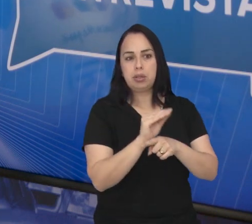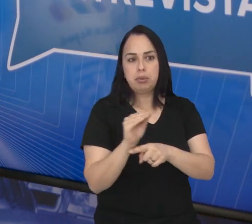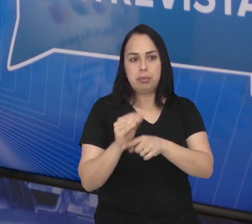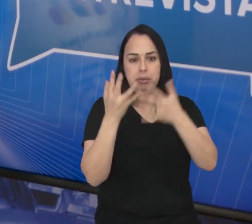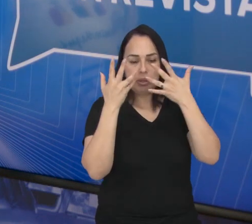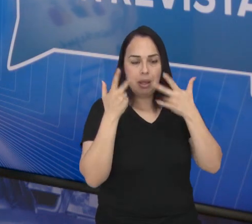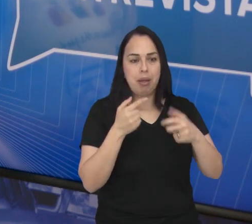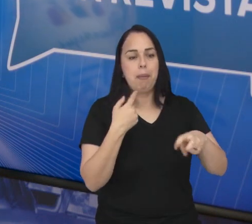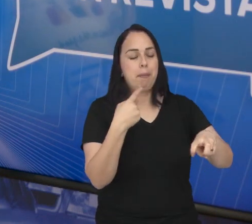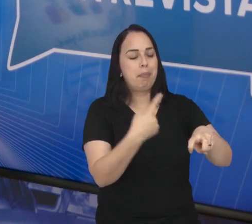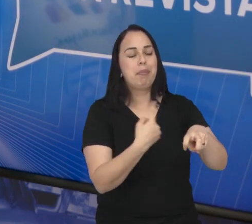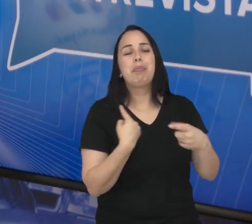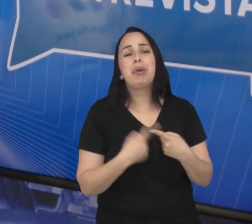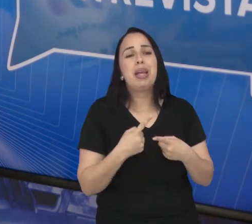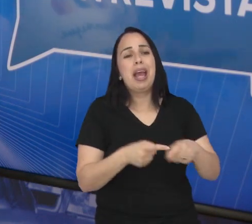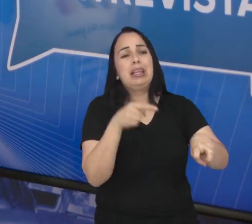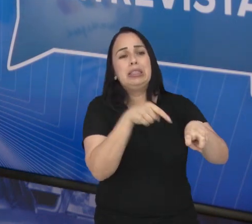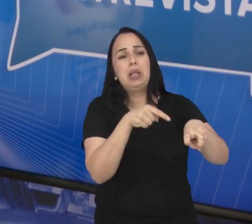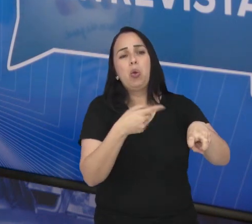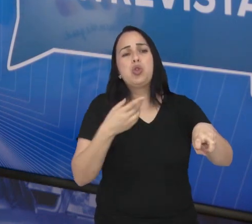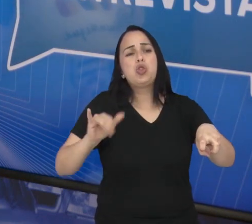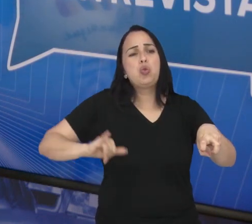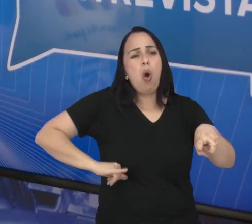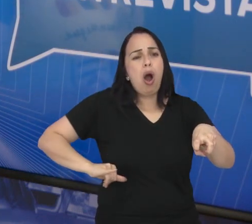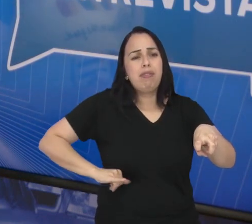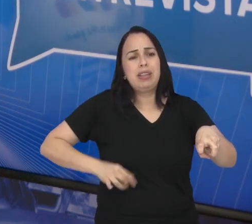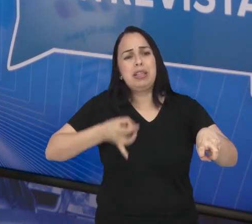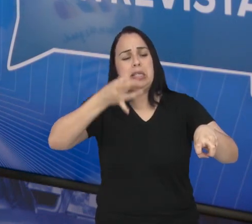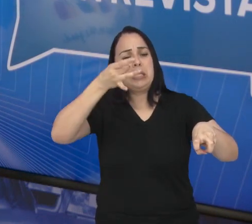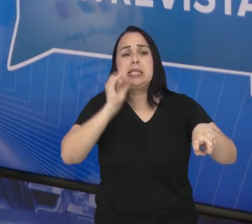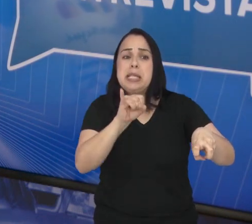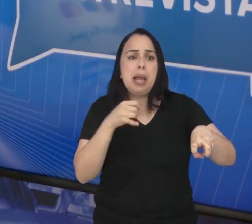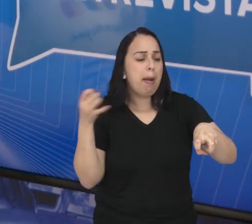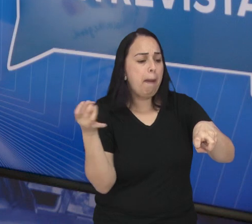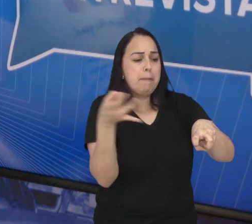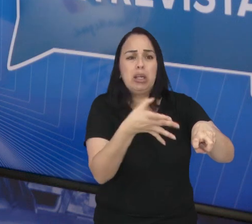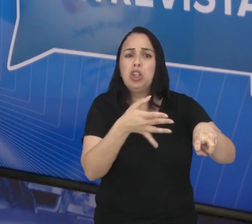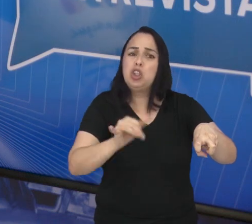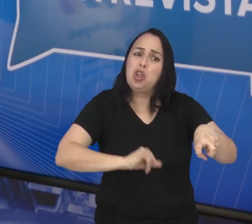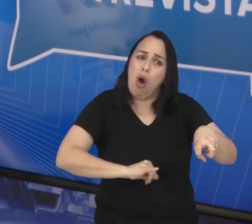o próprio sofrimento desse animal abandonado.